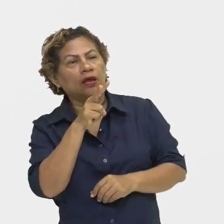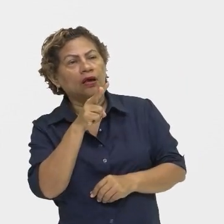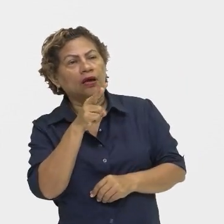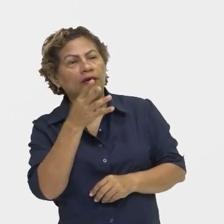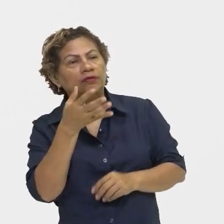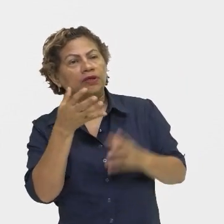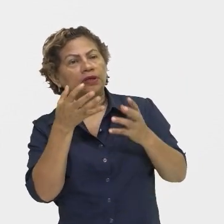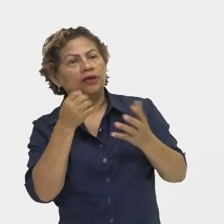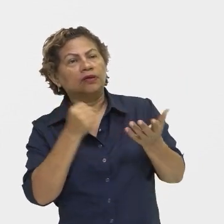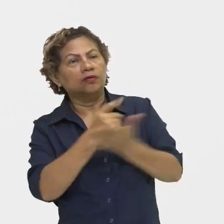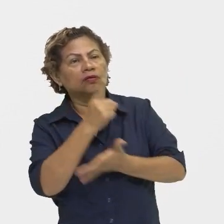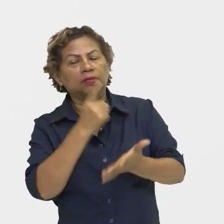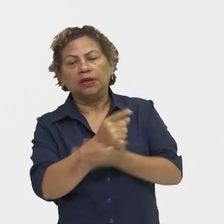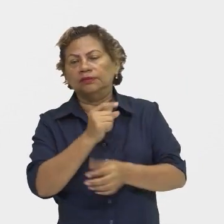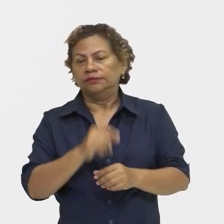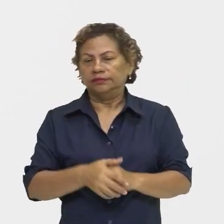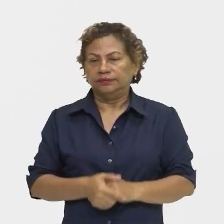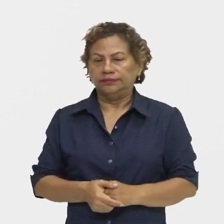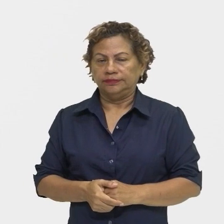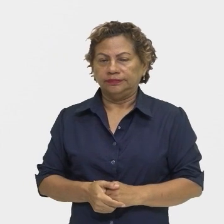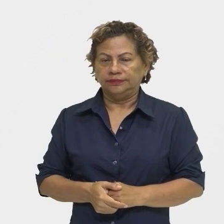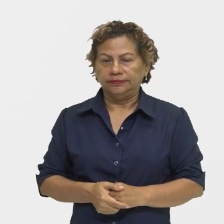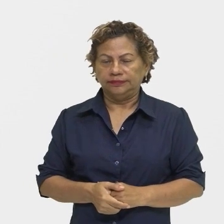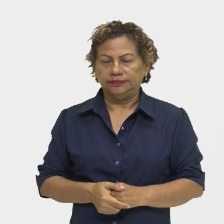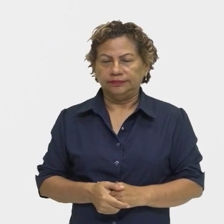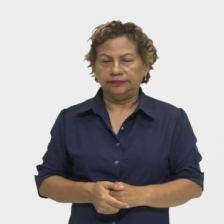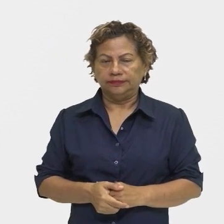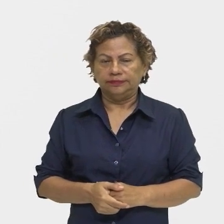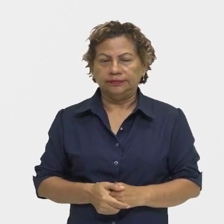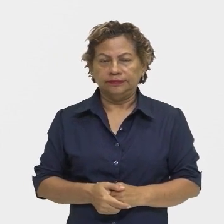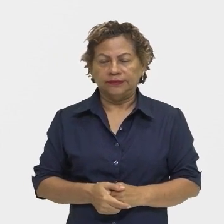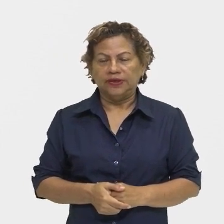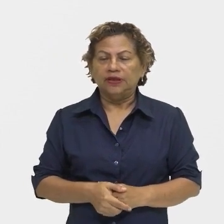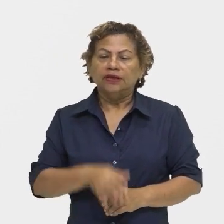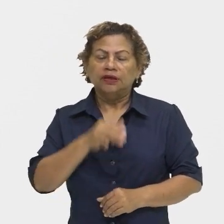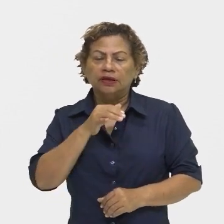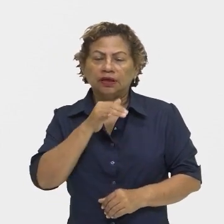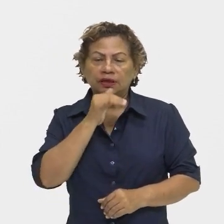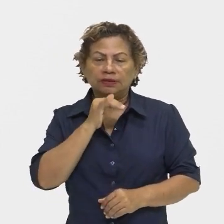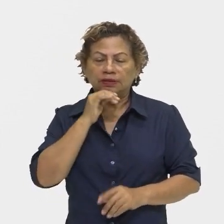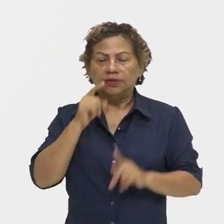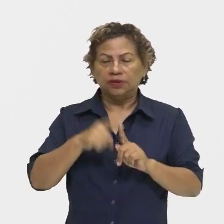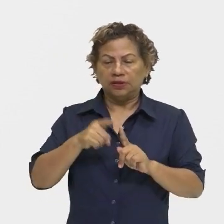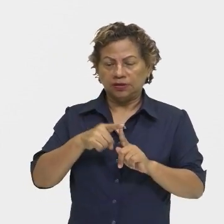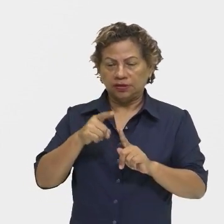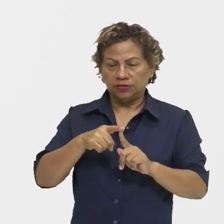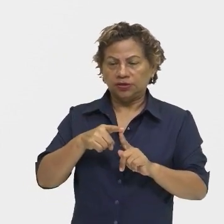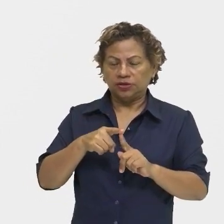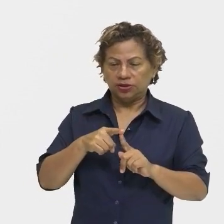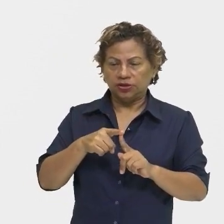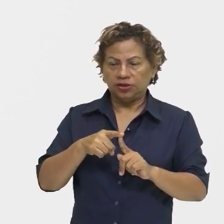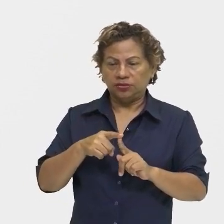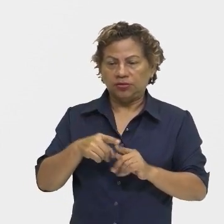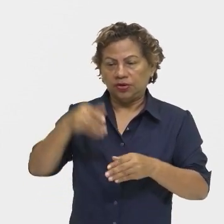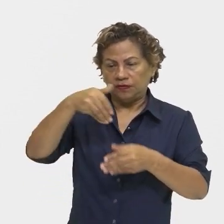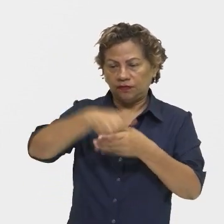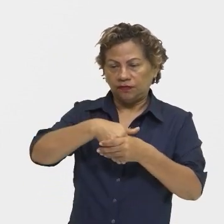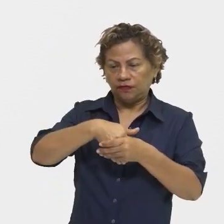convencer alguém a votar, né? No caso, os candidatos a algum cargo político, tá?